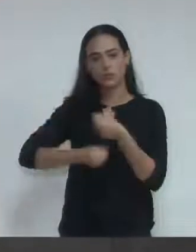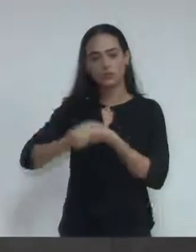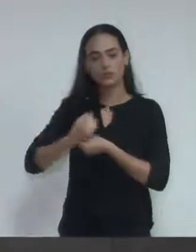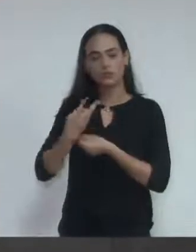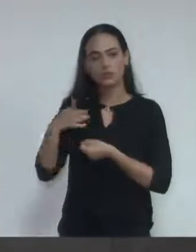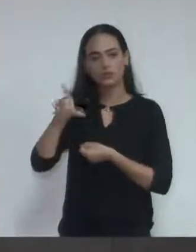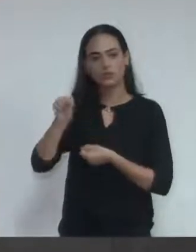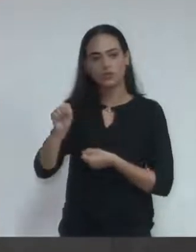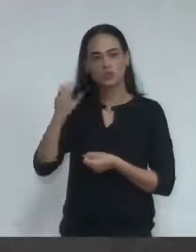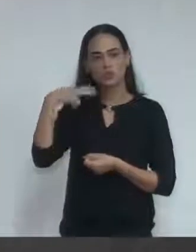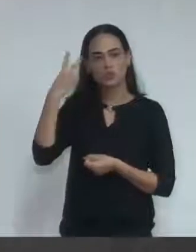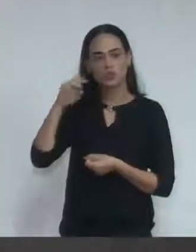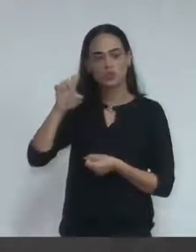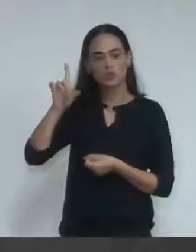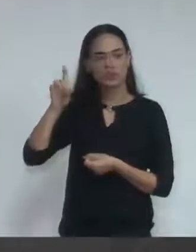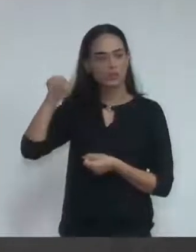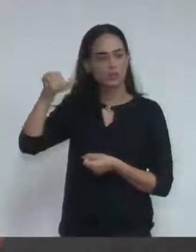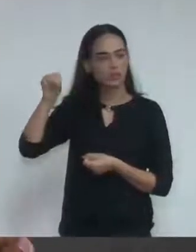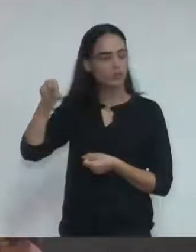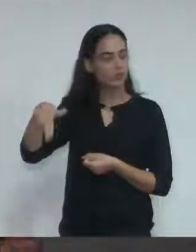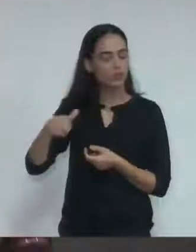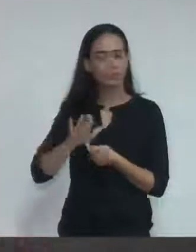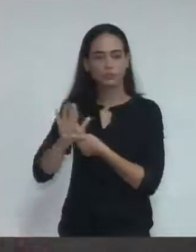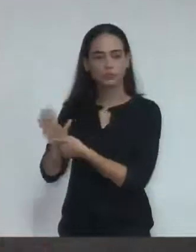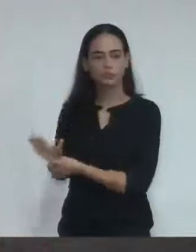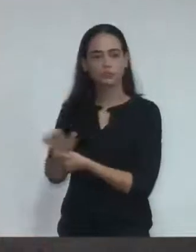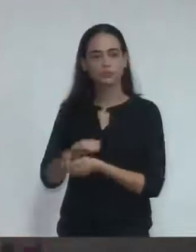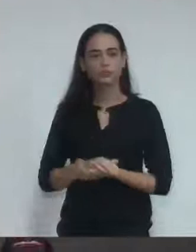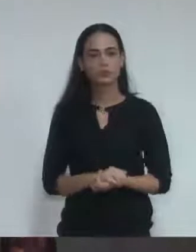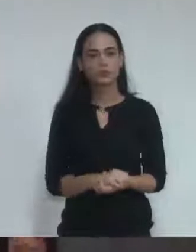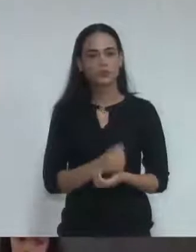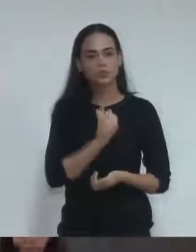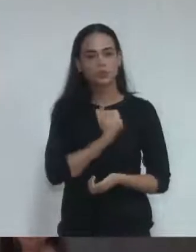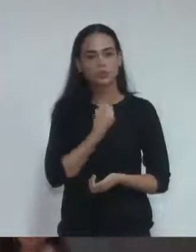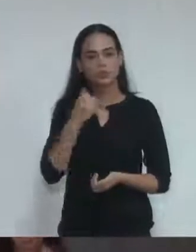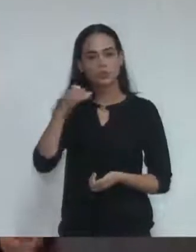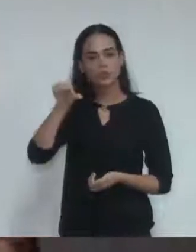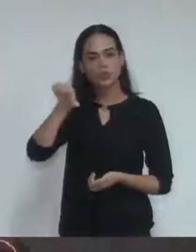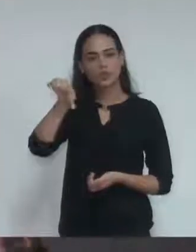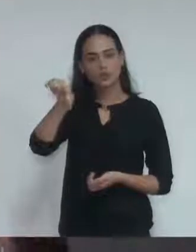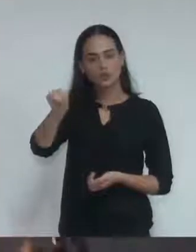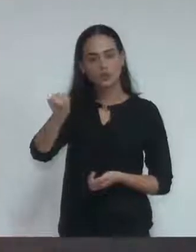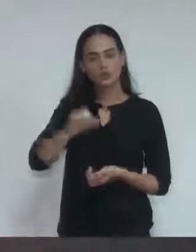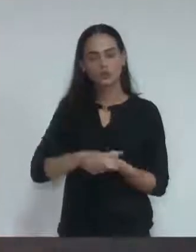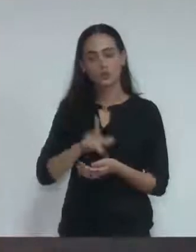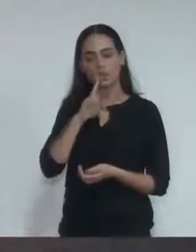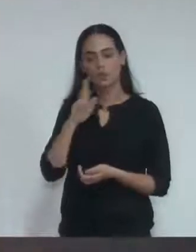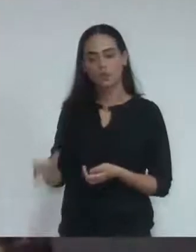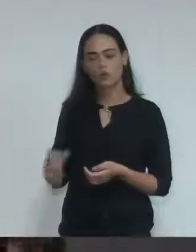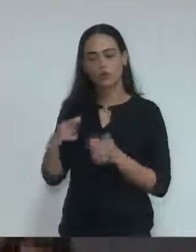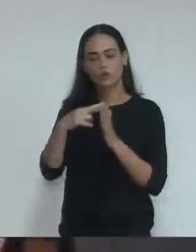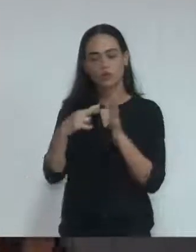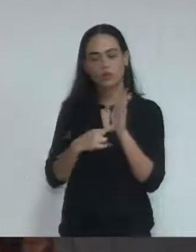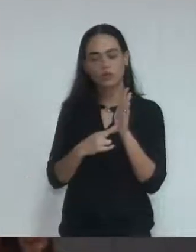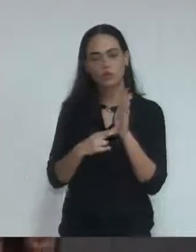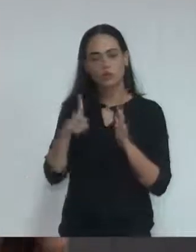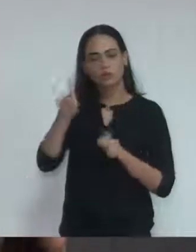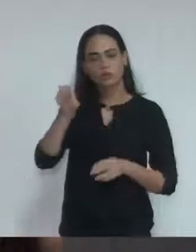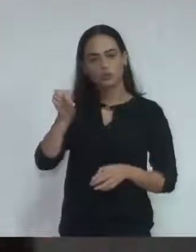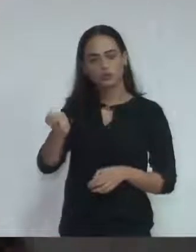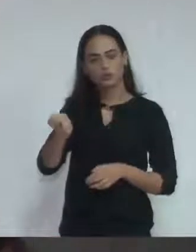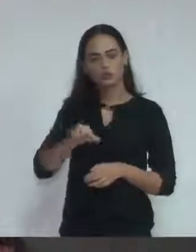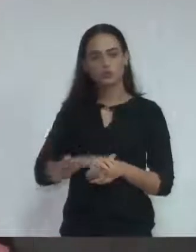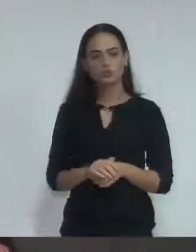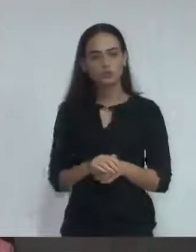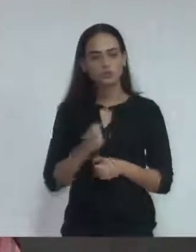Encaminhe-se. Oficio do gabinete do prefeito número 98 de 2018, em resposta ao requerimento número 19 de 2018, de